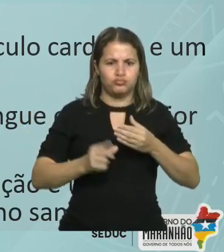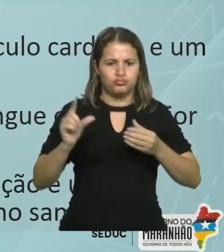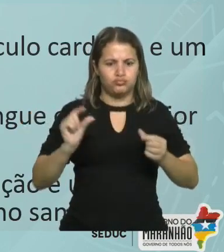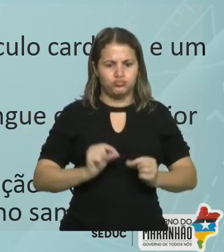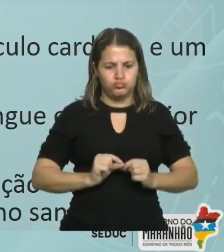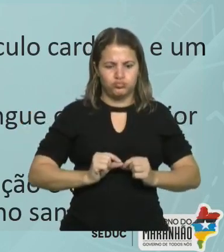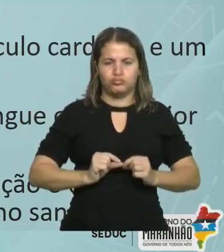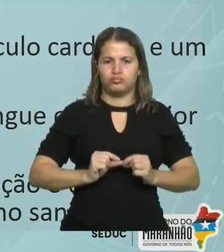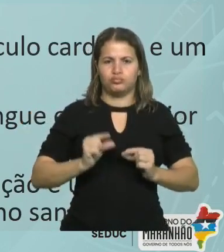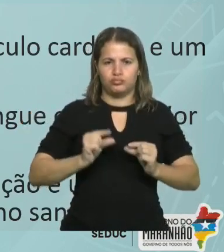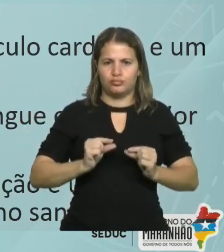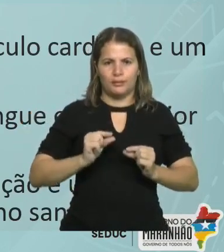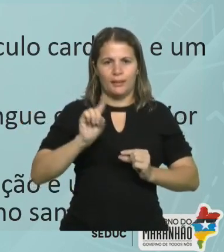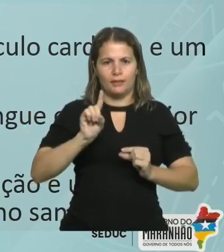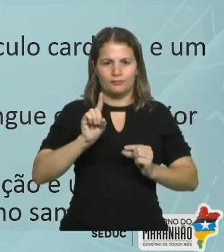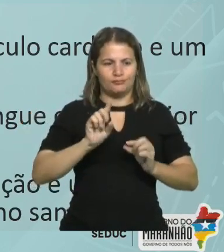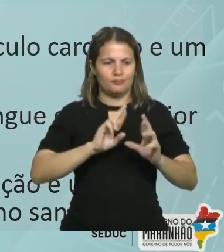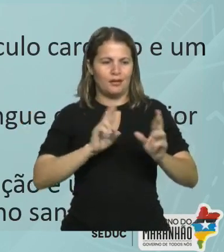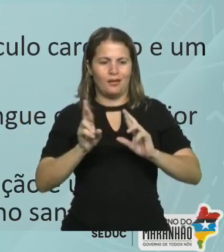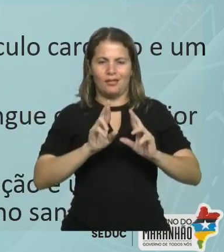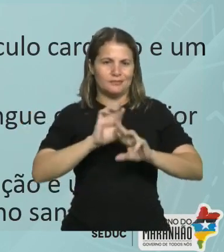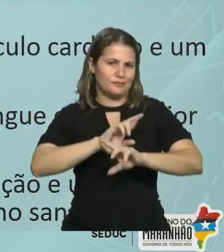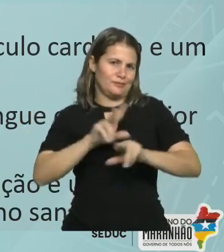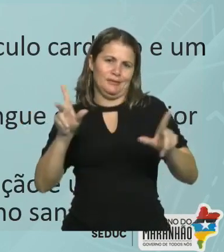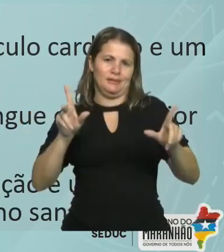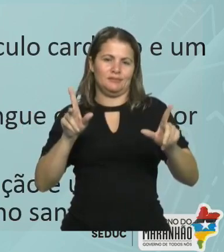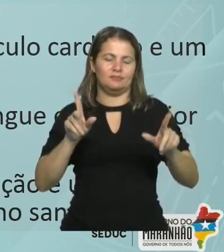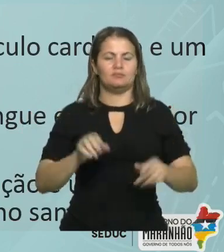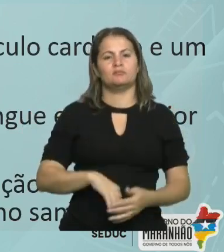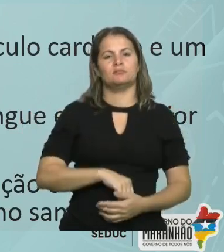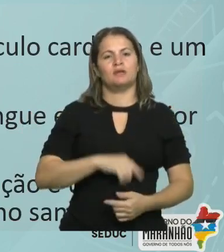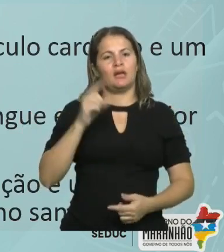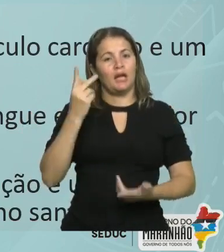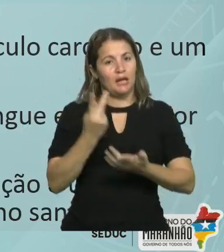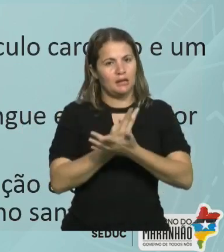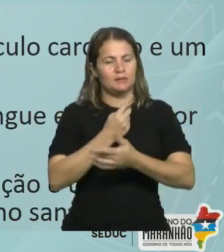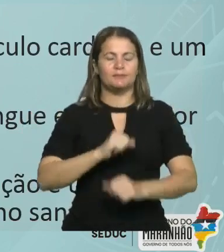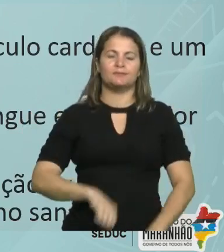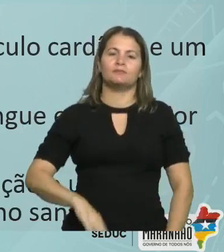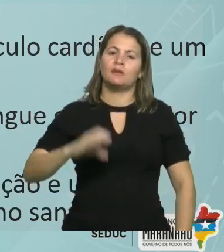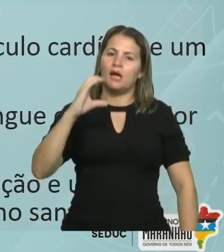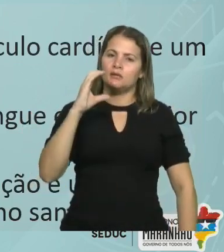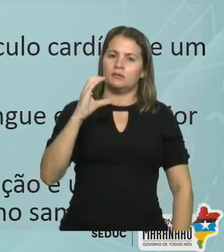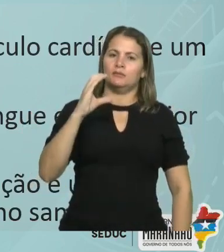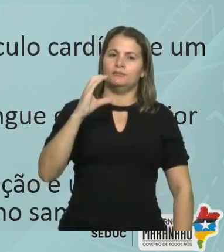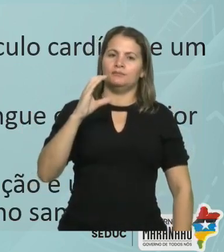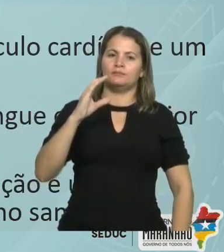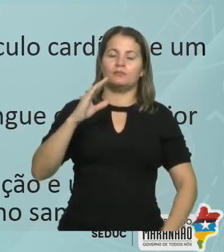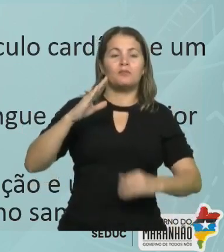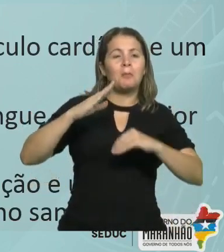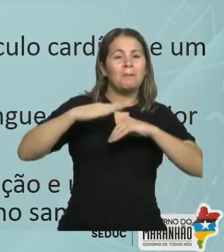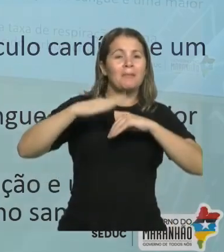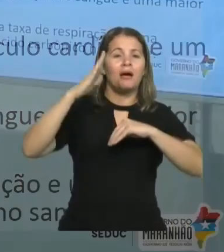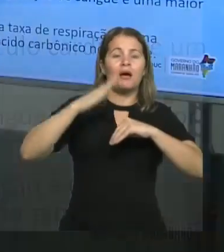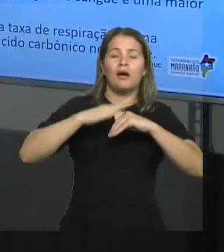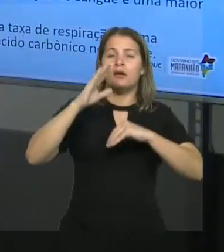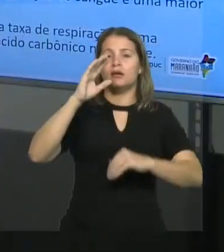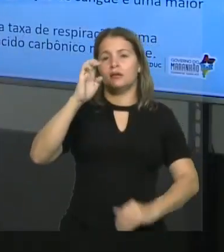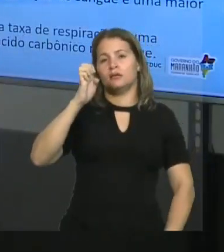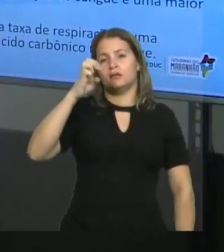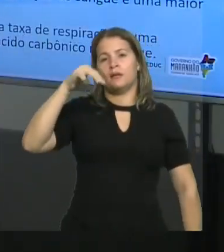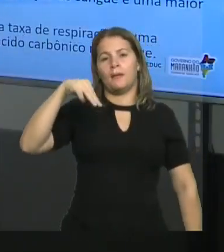tem relação com a outra. Alternativa C, a maior taxa de hemácia poderia causar uma